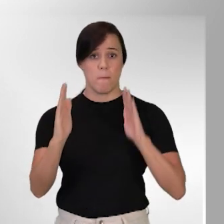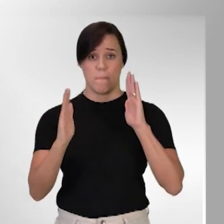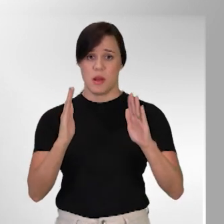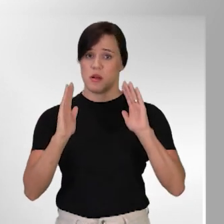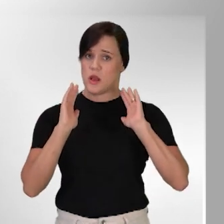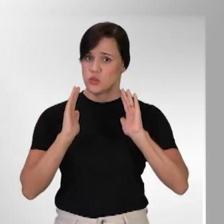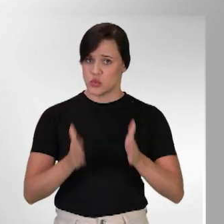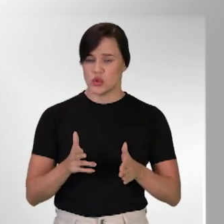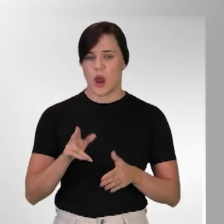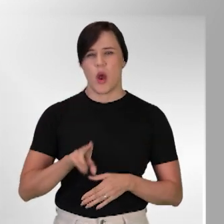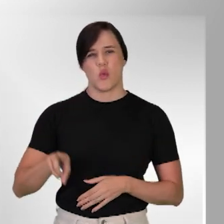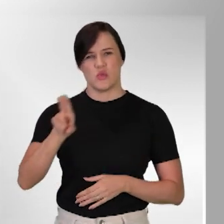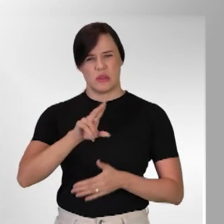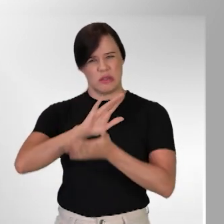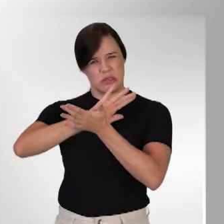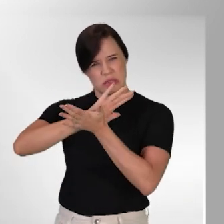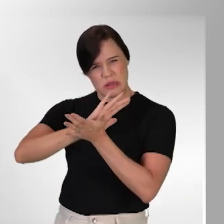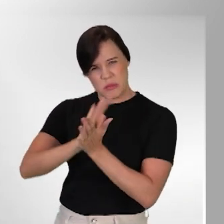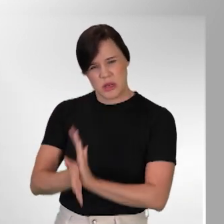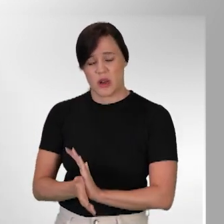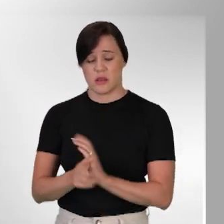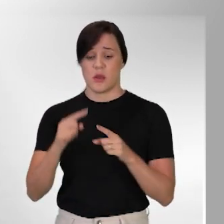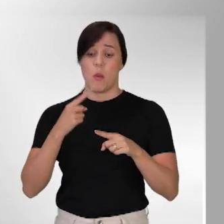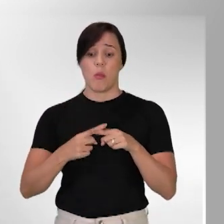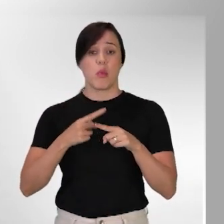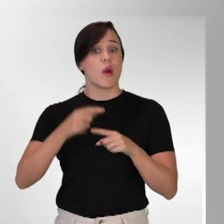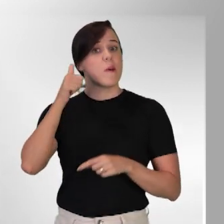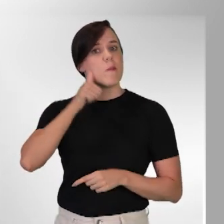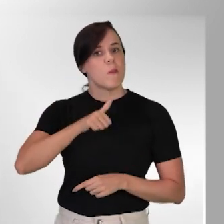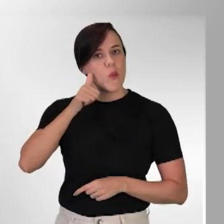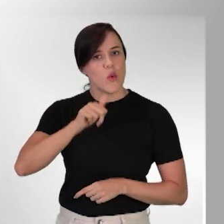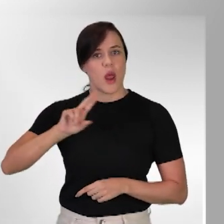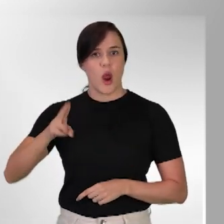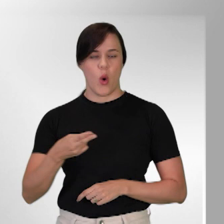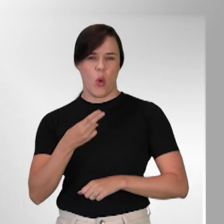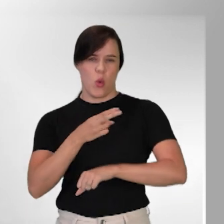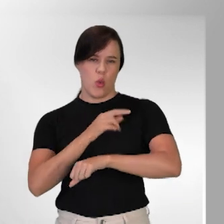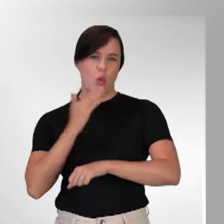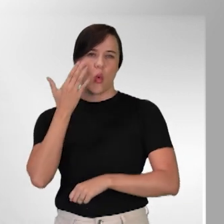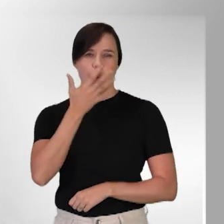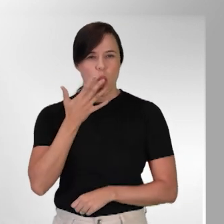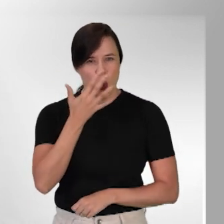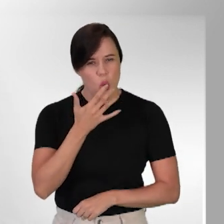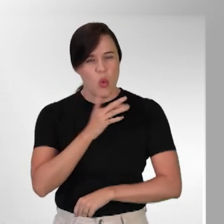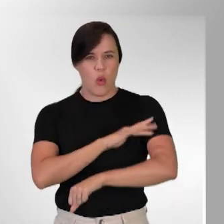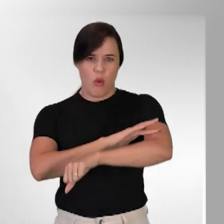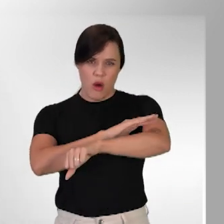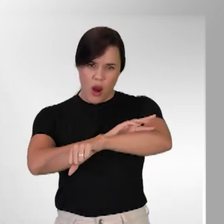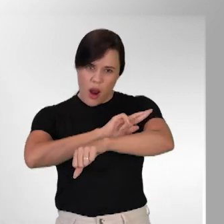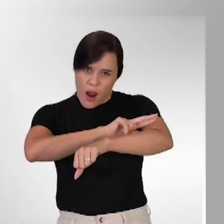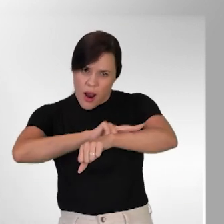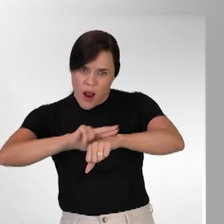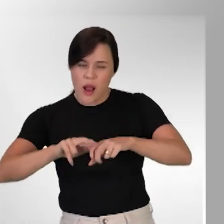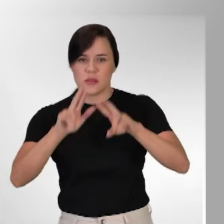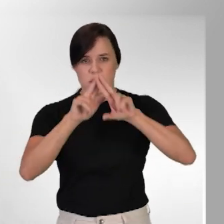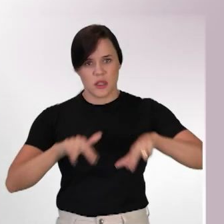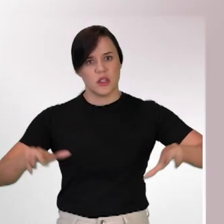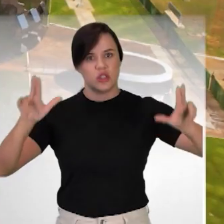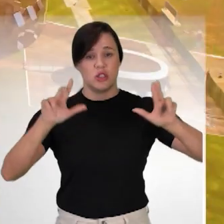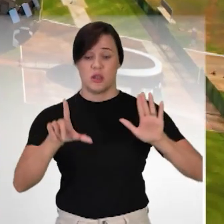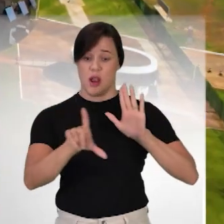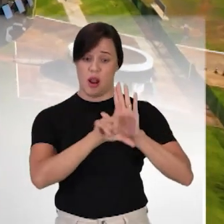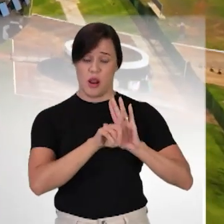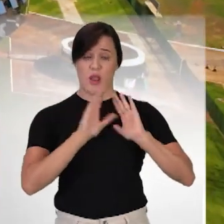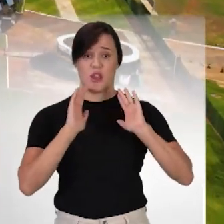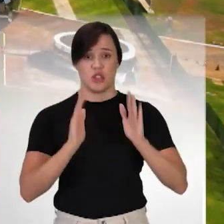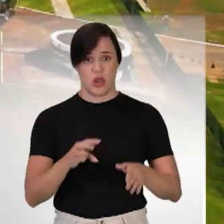mandato, utilizando-se de discriminação à condição de mulher ou à sua cor, raça ou etnia. Desde que a lei entrou